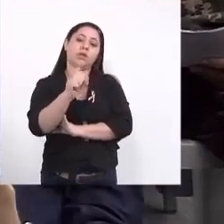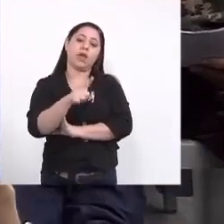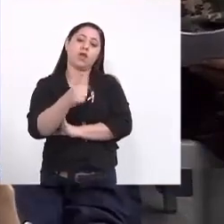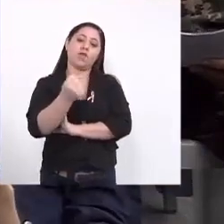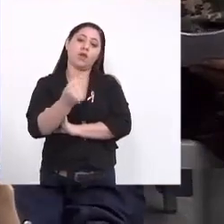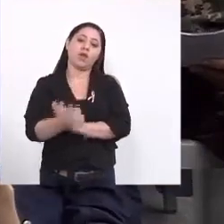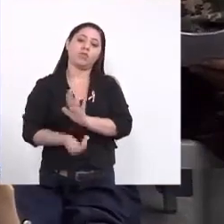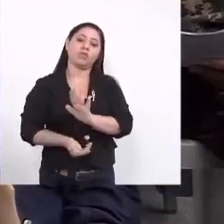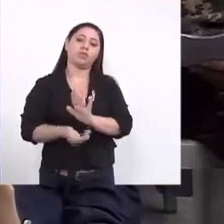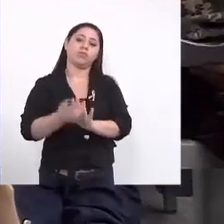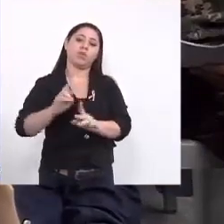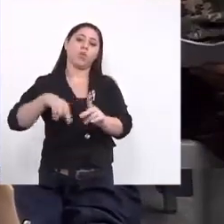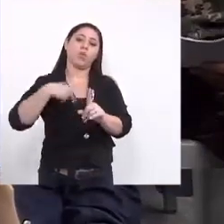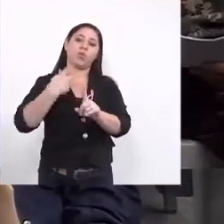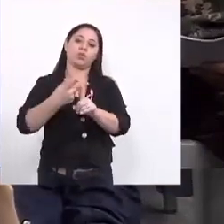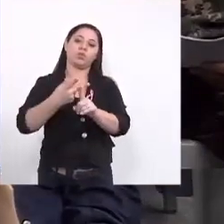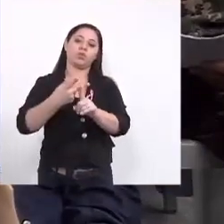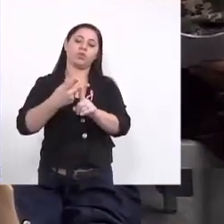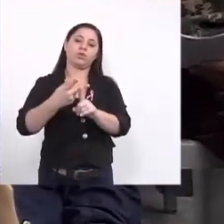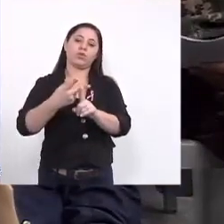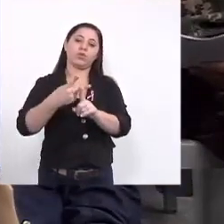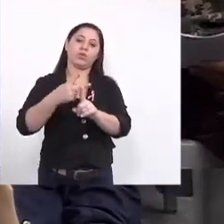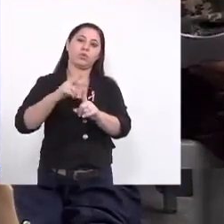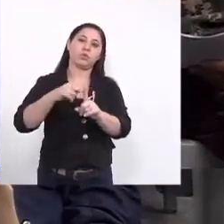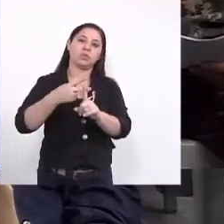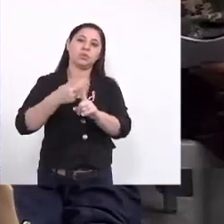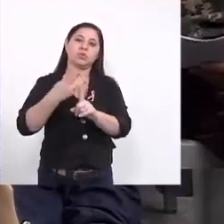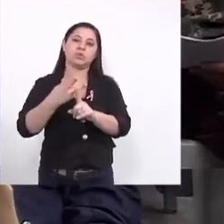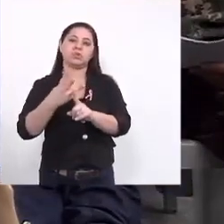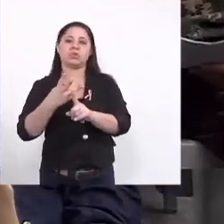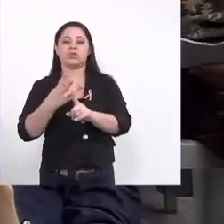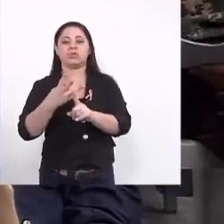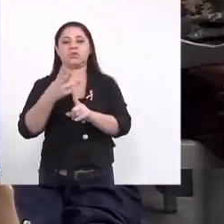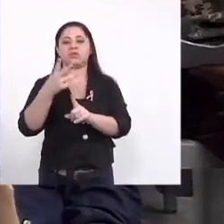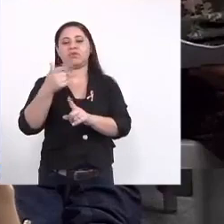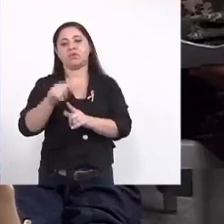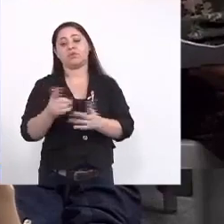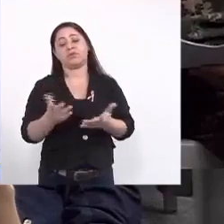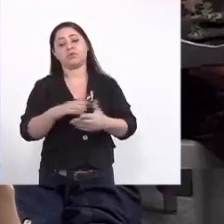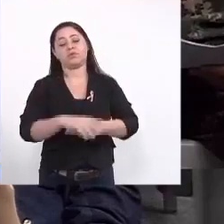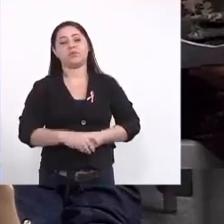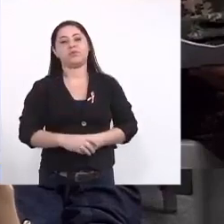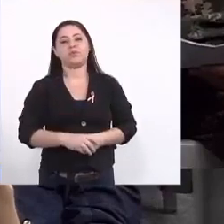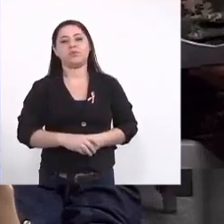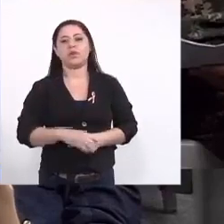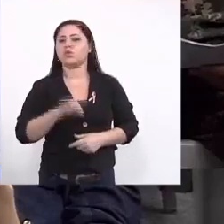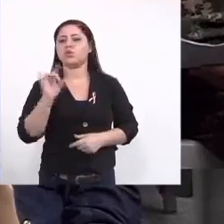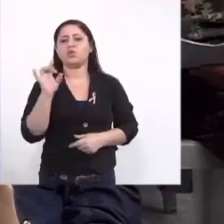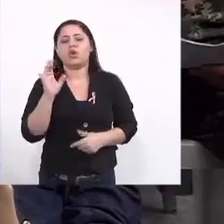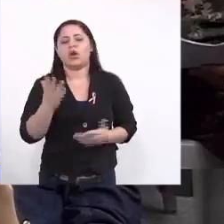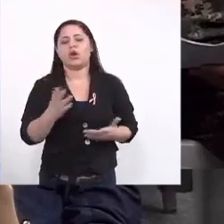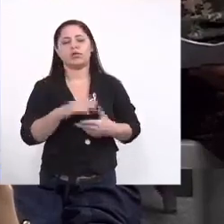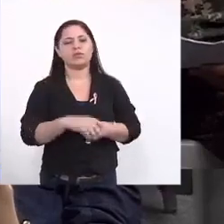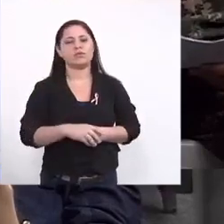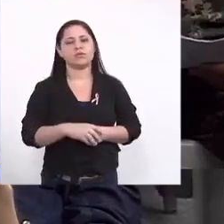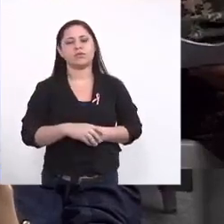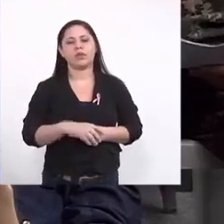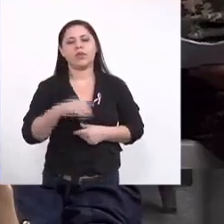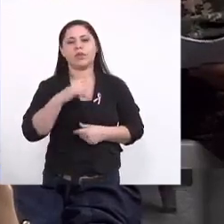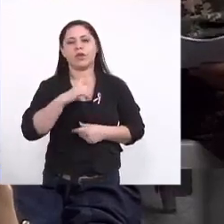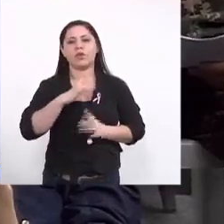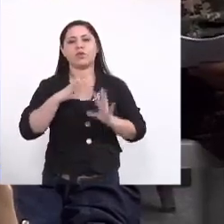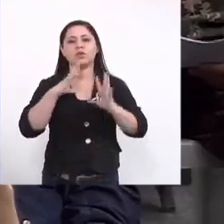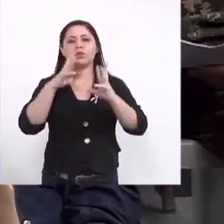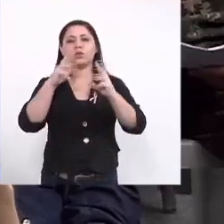duas vezes isso é duas três vezes né e é só então nós estamos com todos